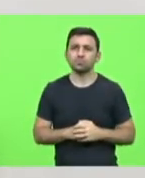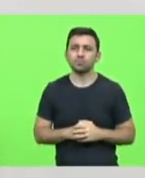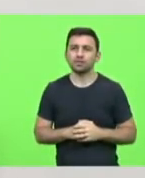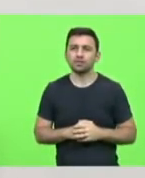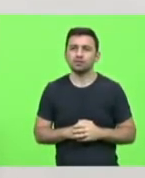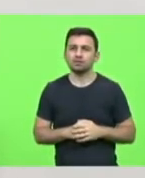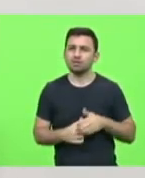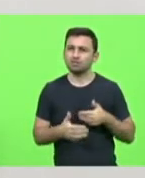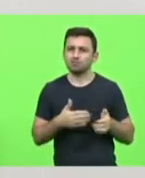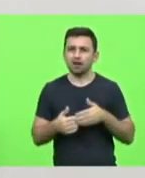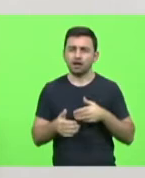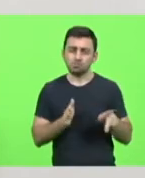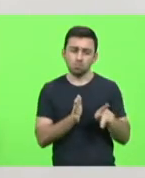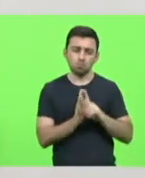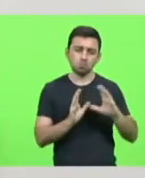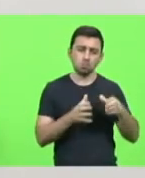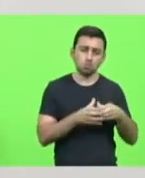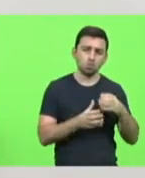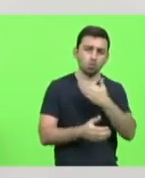não da base do governo?